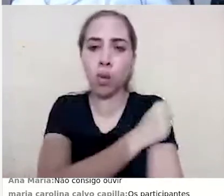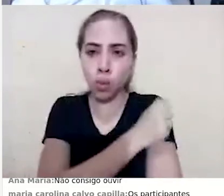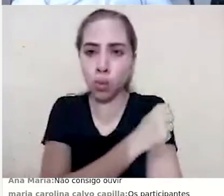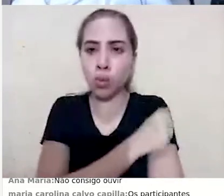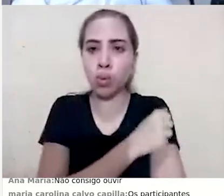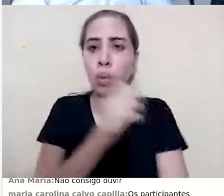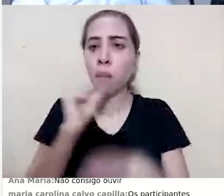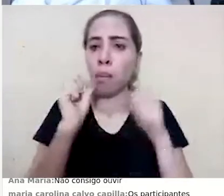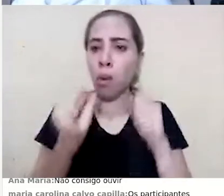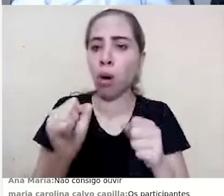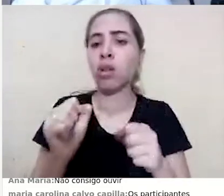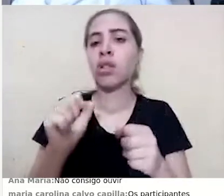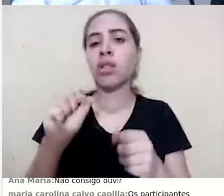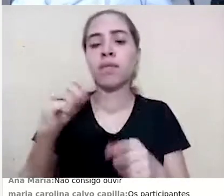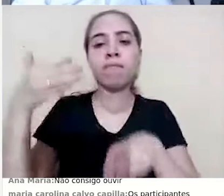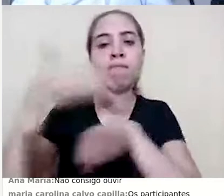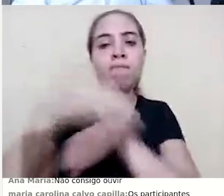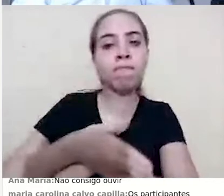em participação.